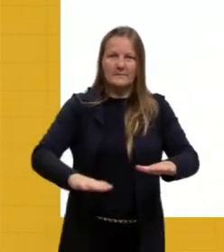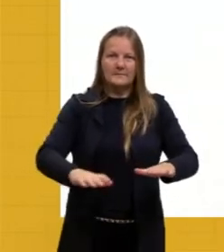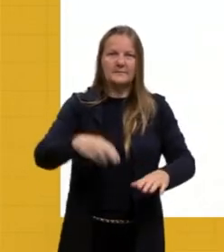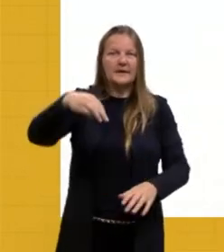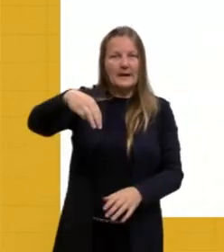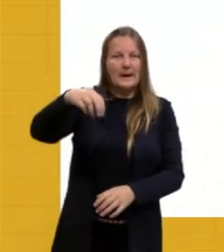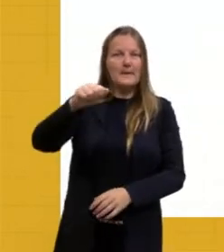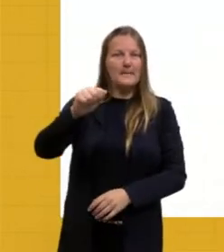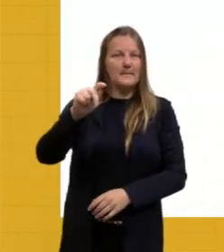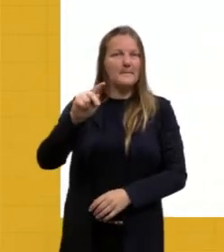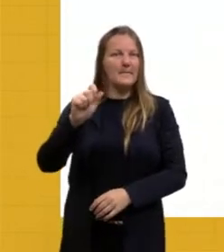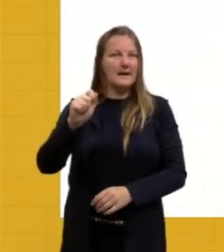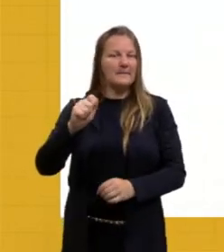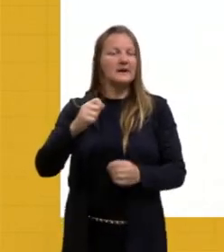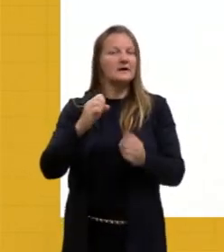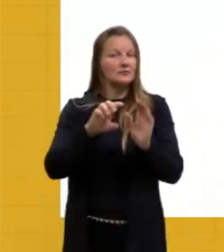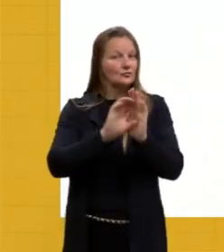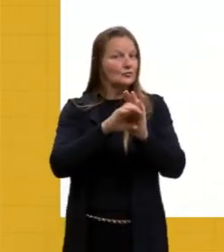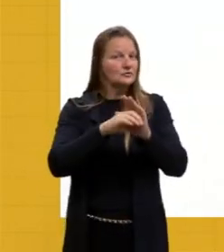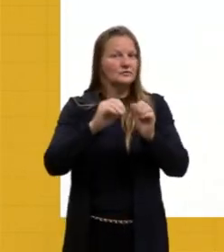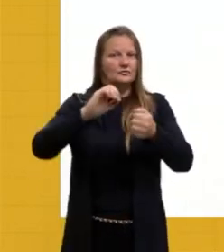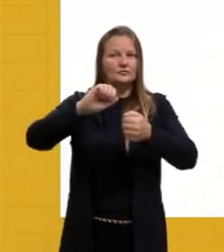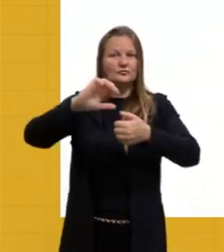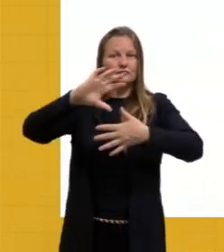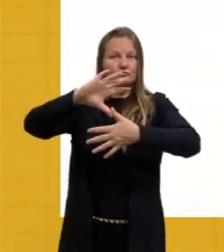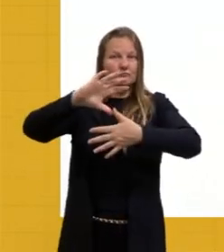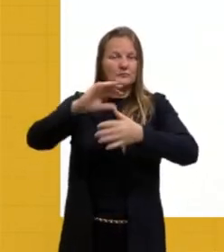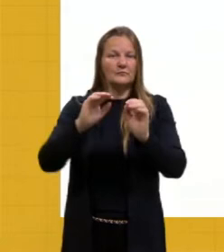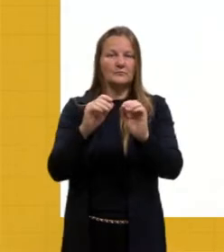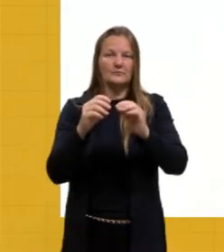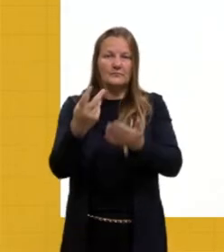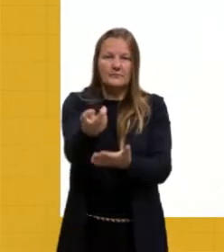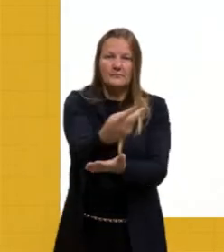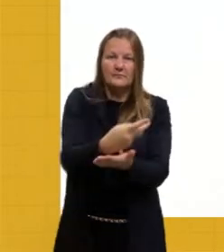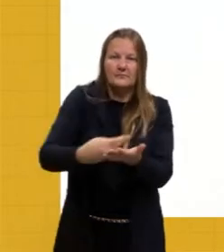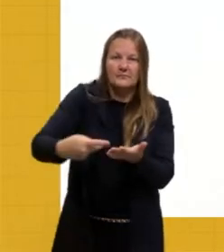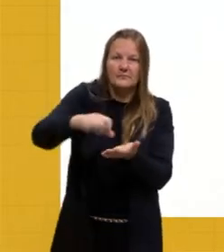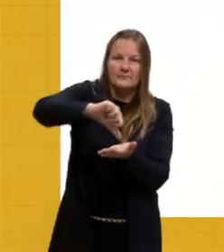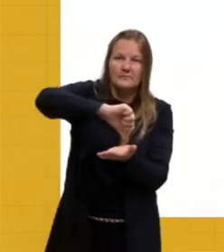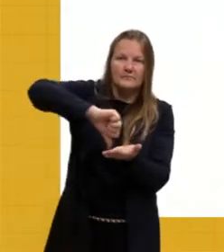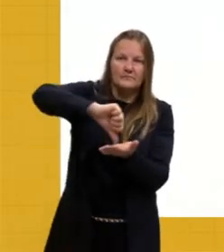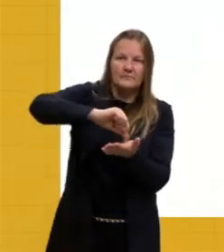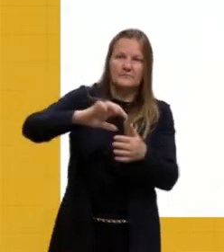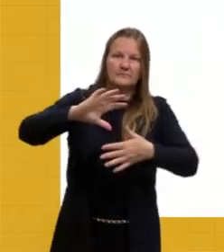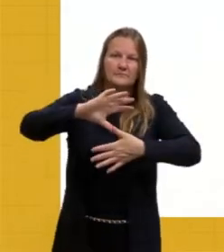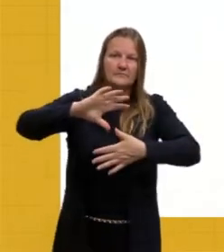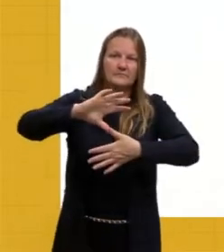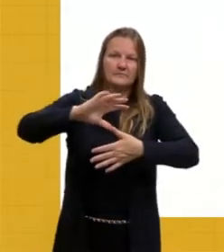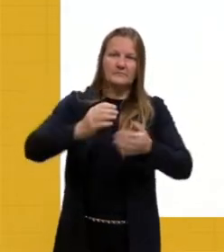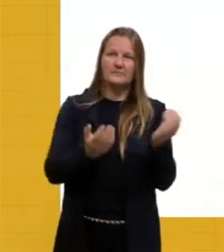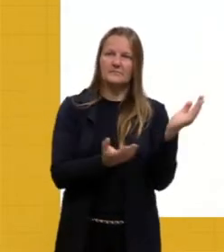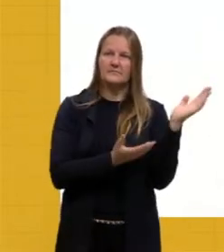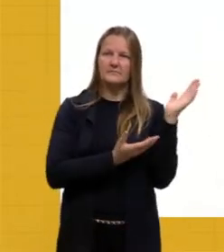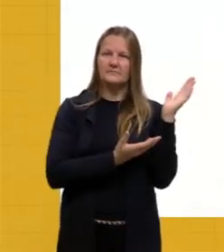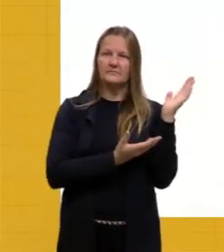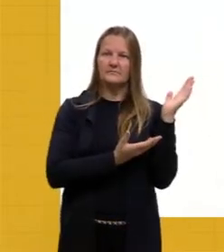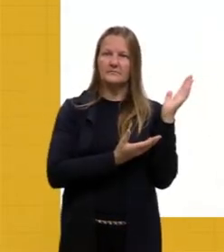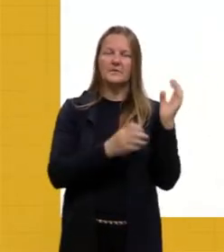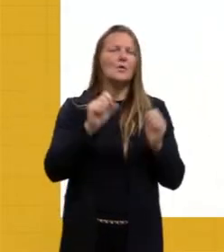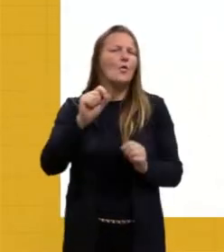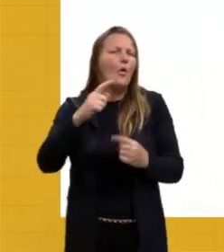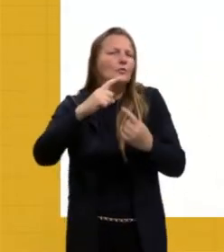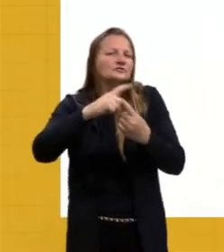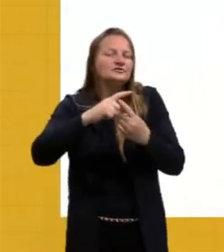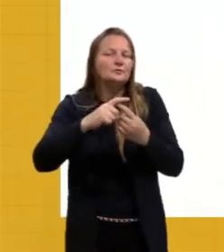vai seguir algumas ordens, ele vai seguir algumas relações sobre isso, tá, e aí a gente tem os tipos de projeção, como é que a gente vai